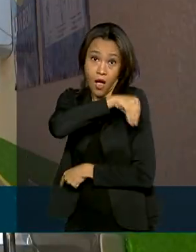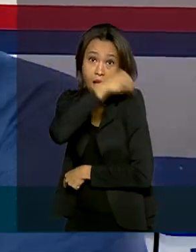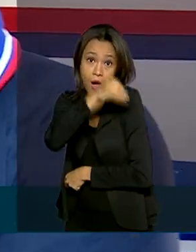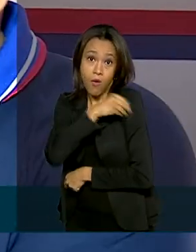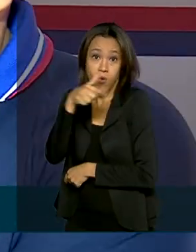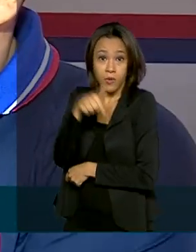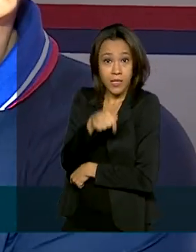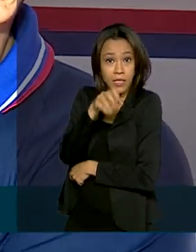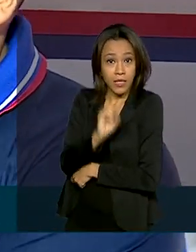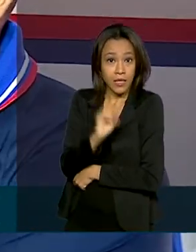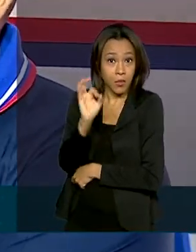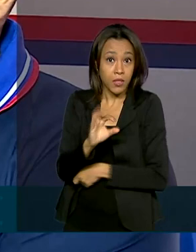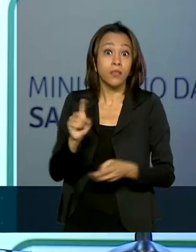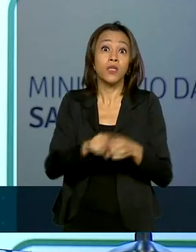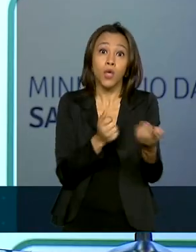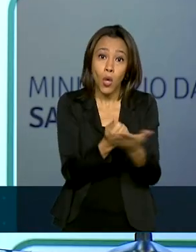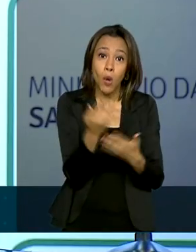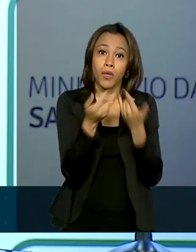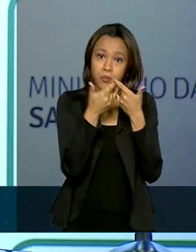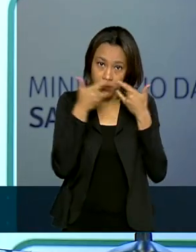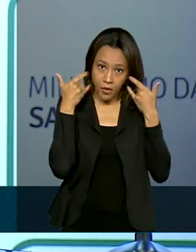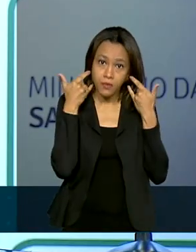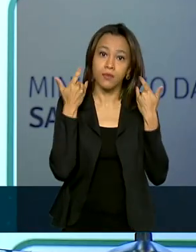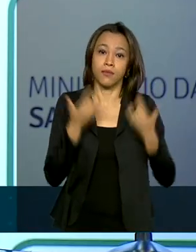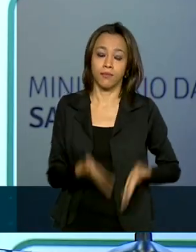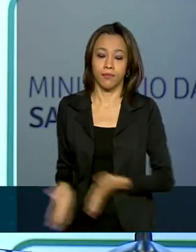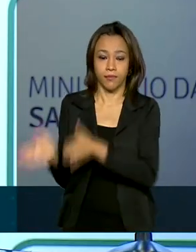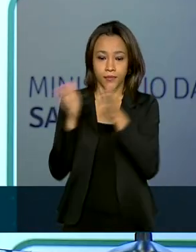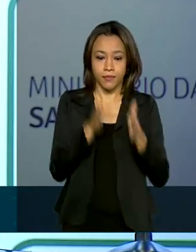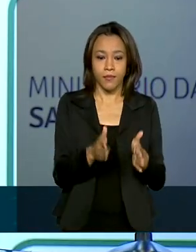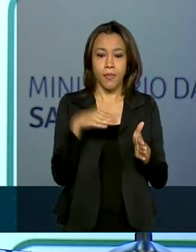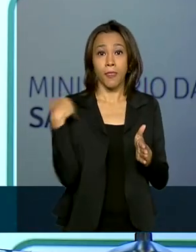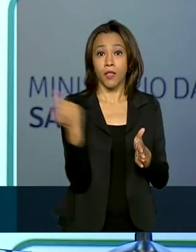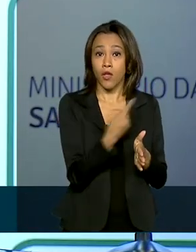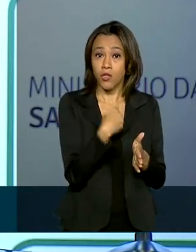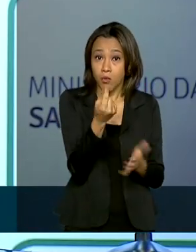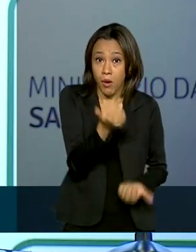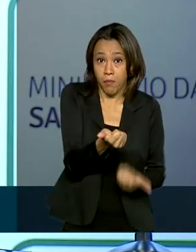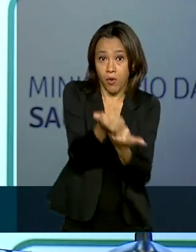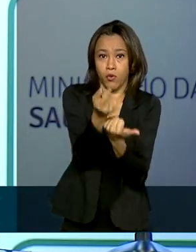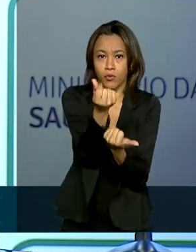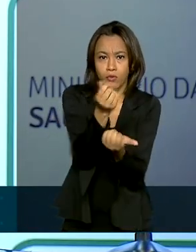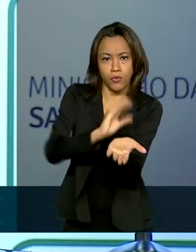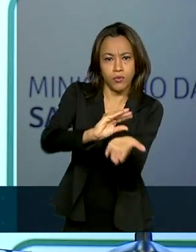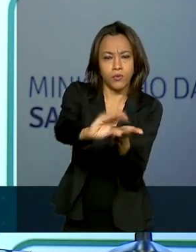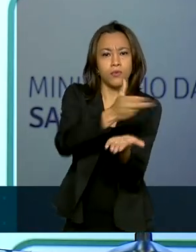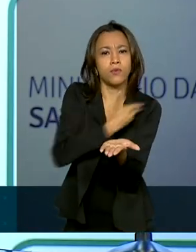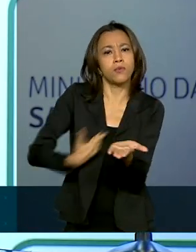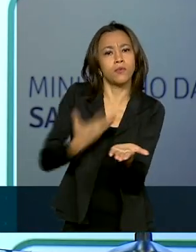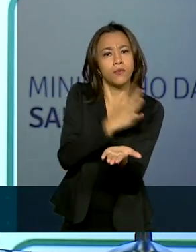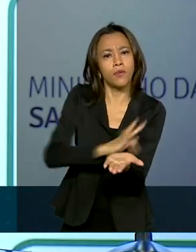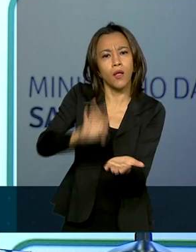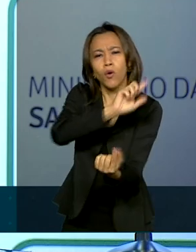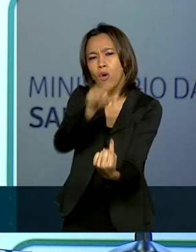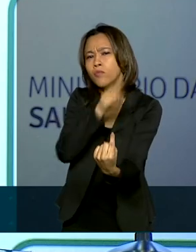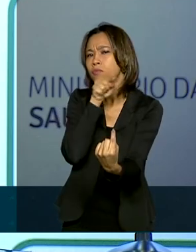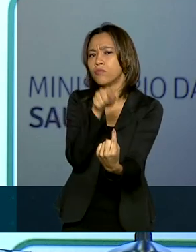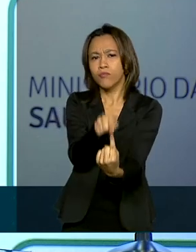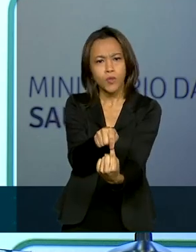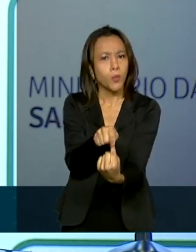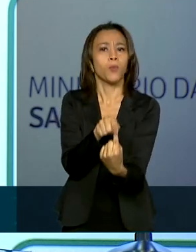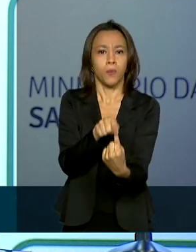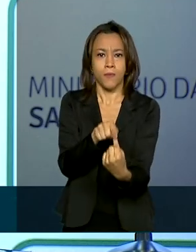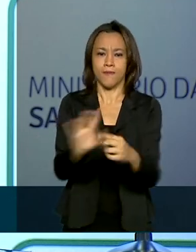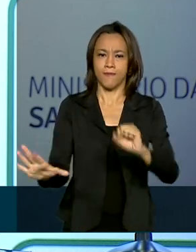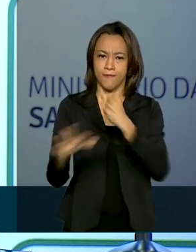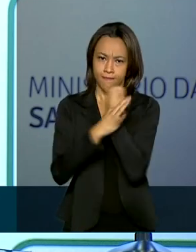% e máscaras. Nós estamos dando um reforço com recursos federais, com essa finalidade, com o objetivo de